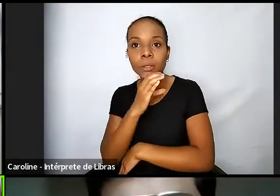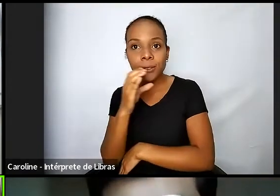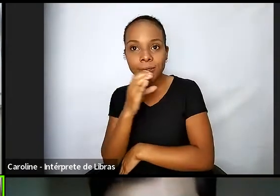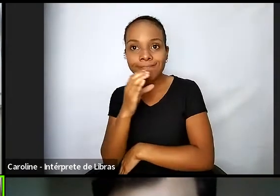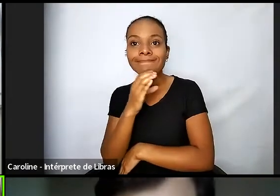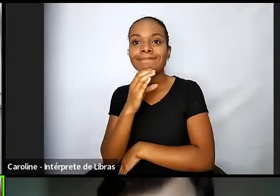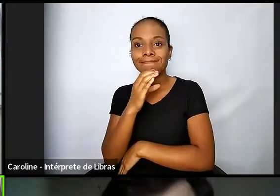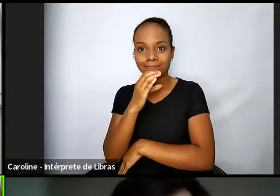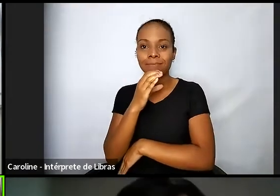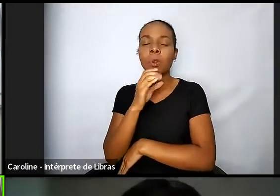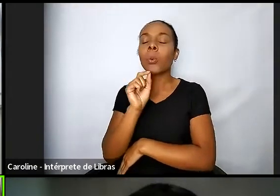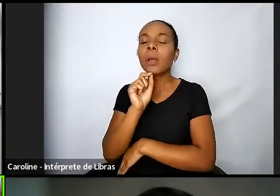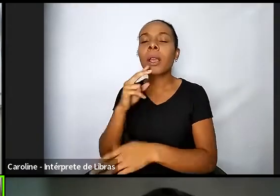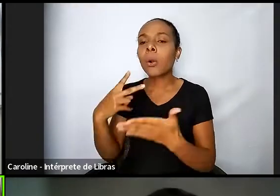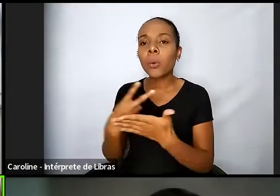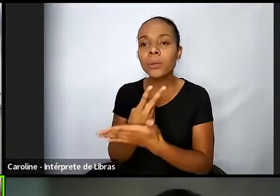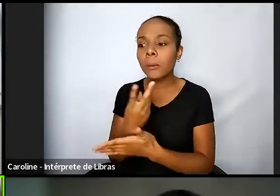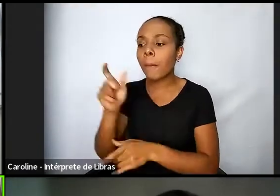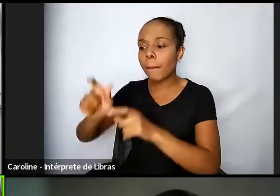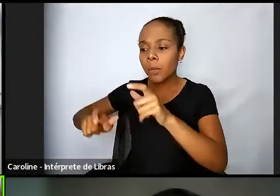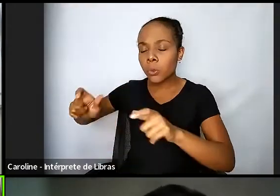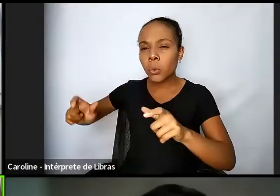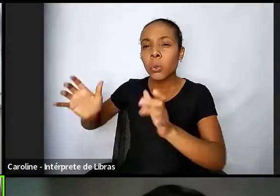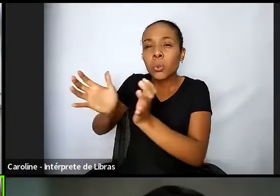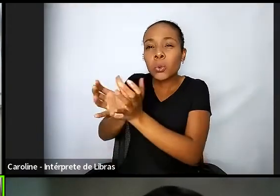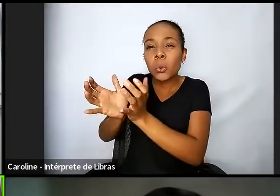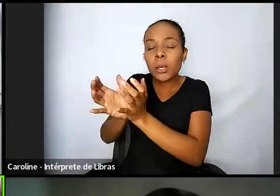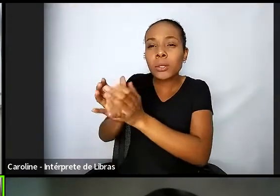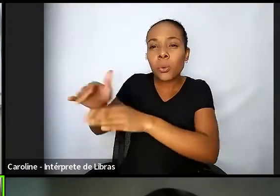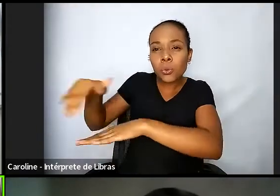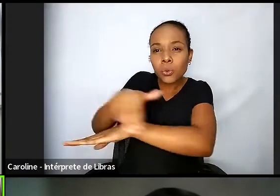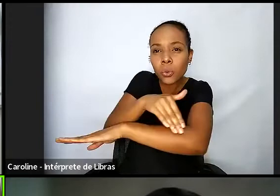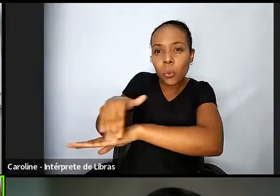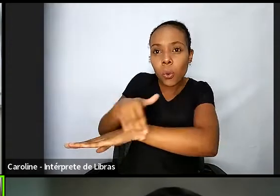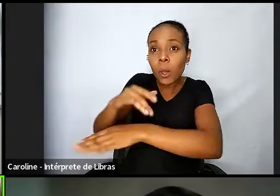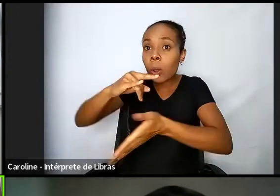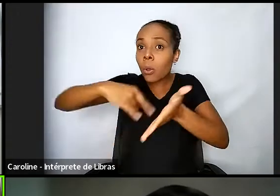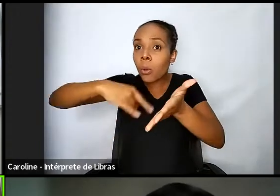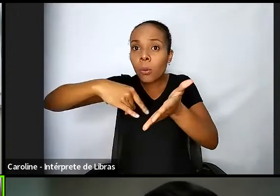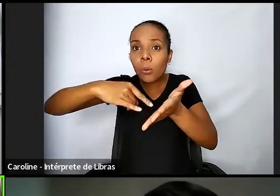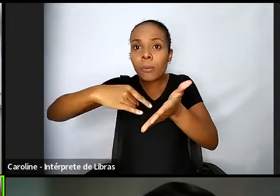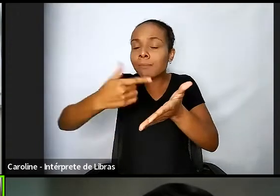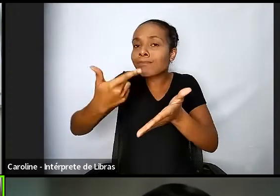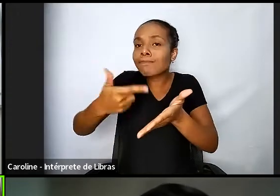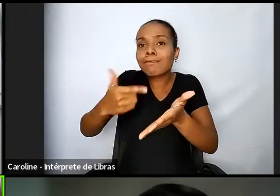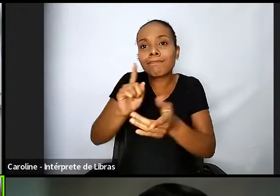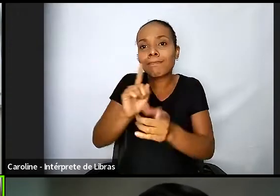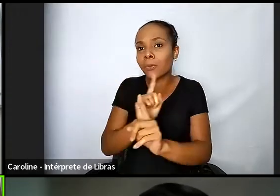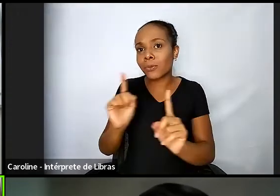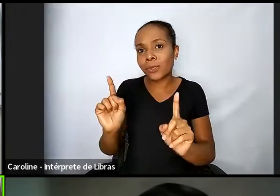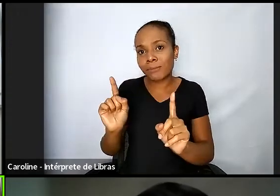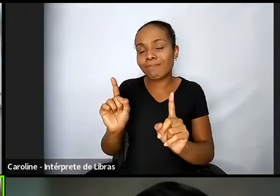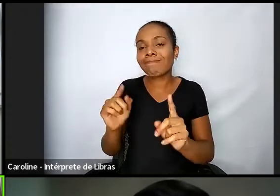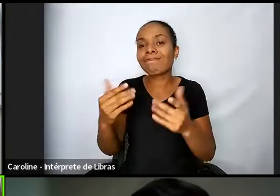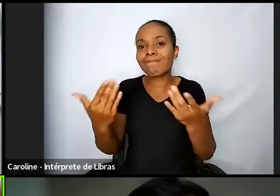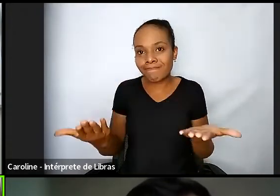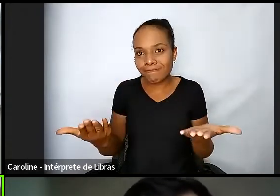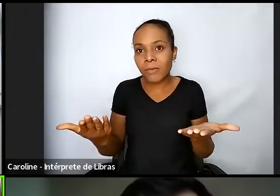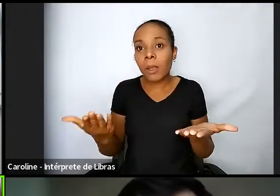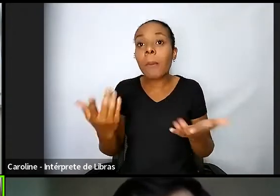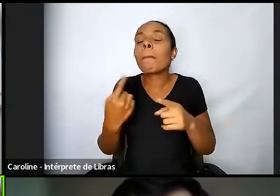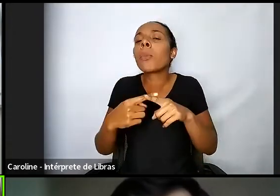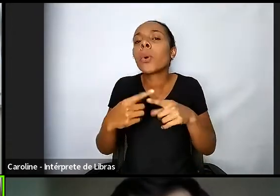apenas não tinham a documentação, porque todos os órgãos estavam com as portas fechadas,